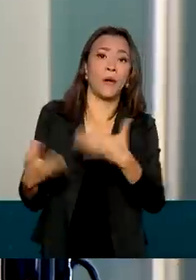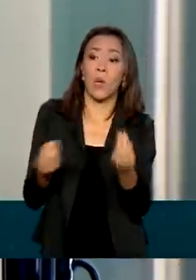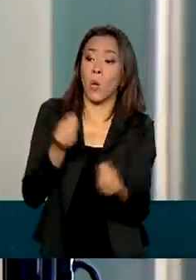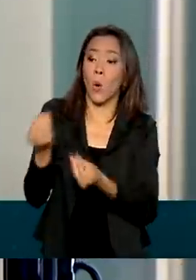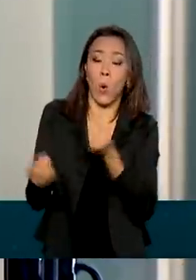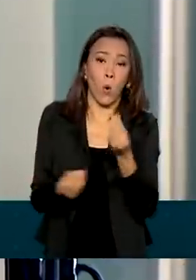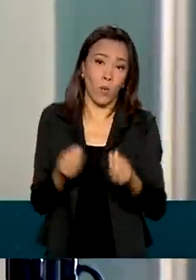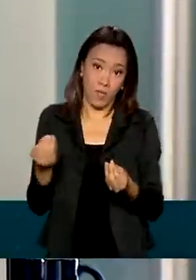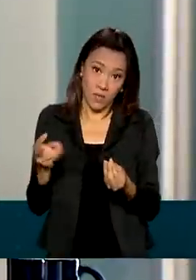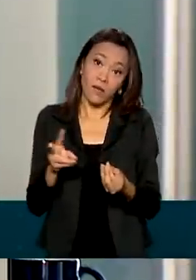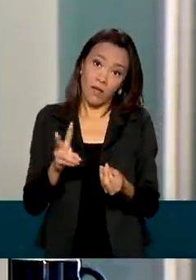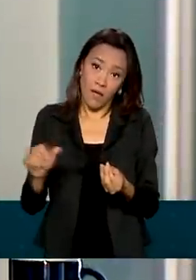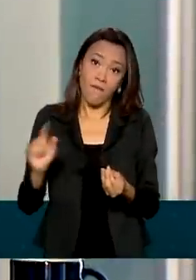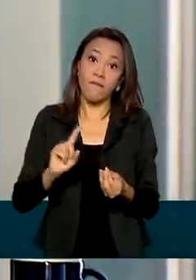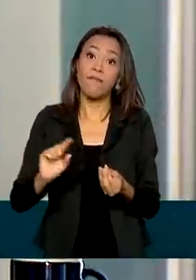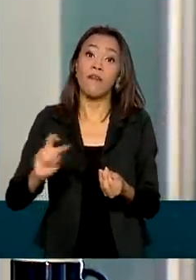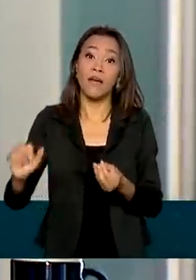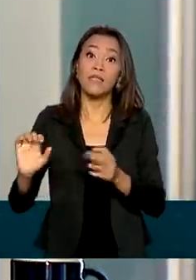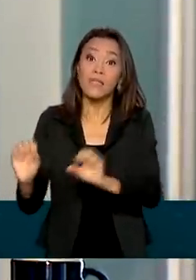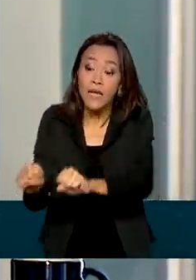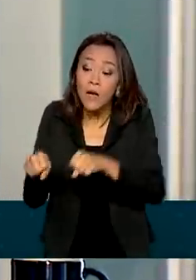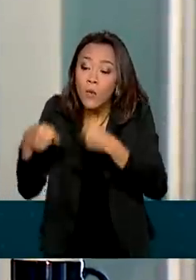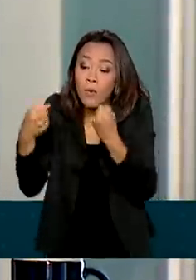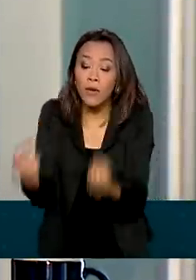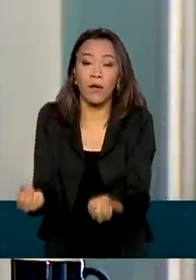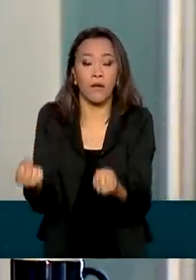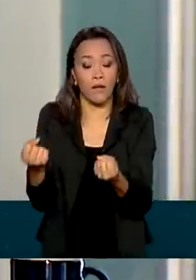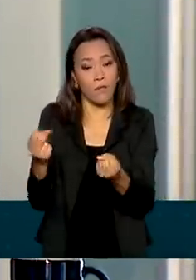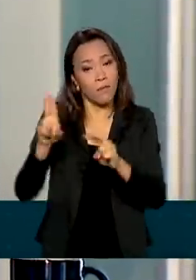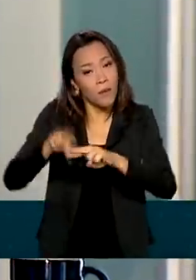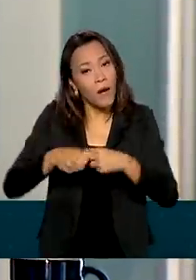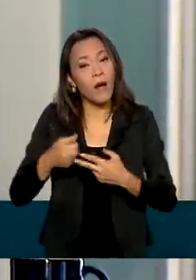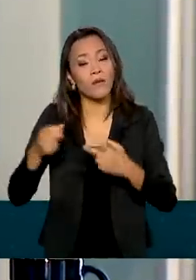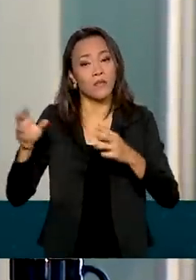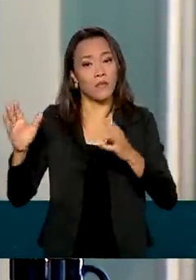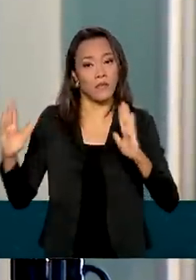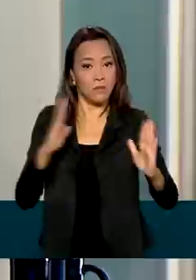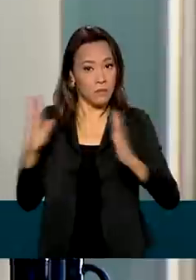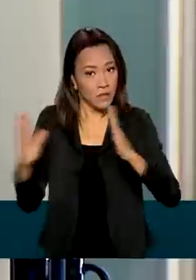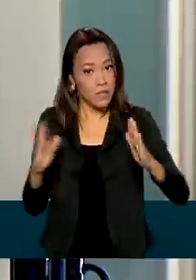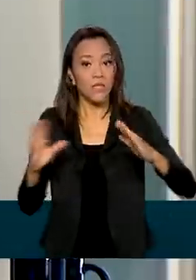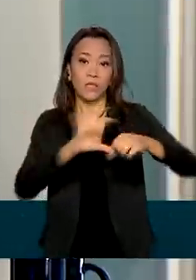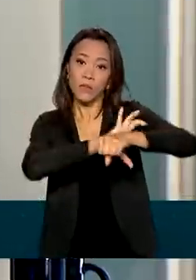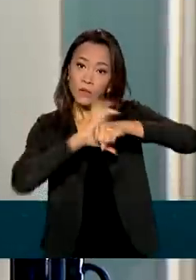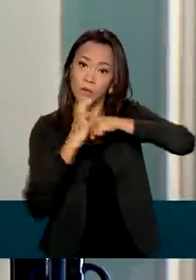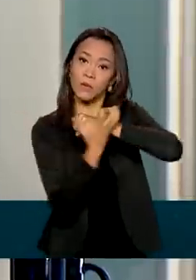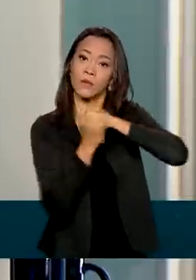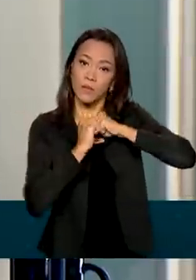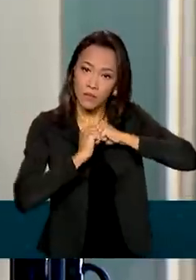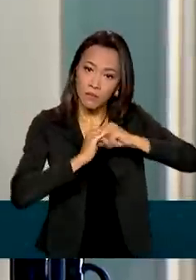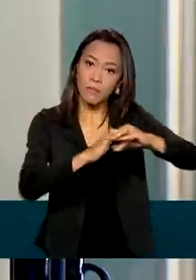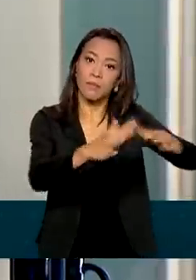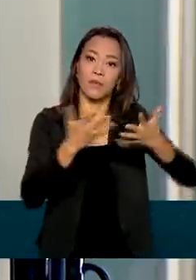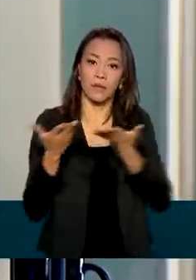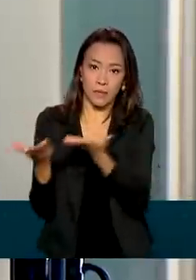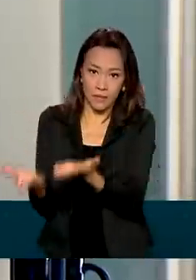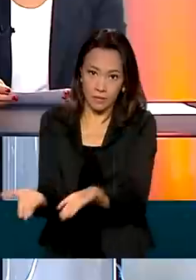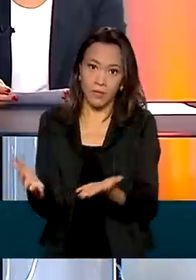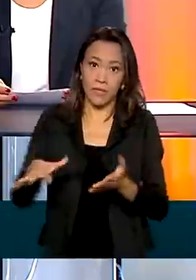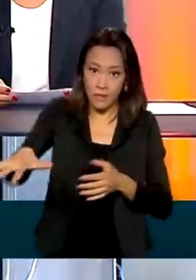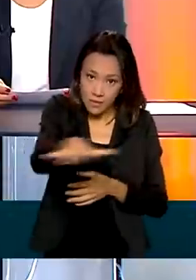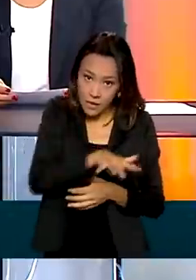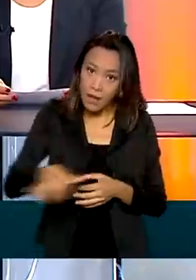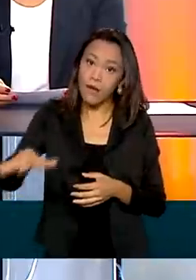ser afetado, e sim como ele vai se recuperar dessa pancada forte que foi a Covid-19